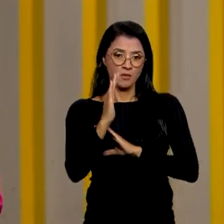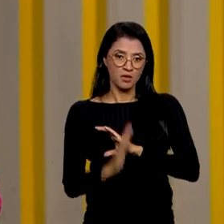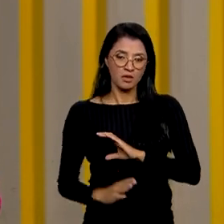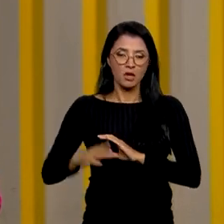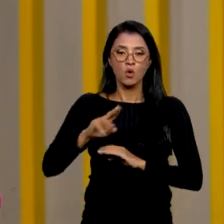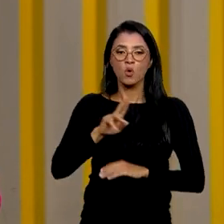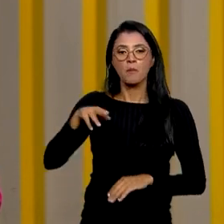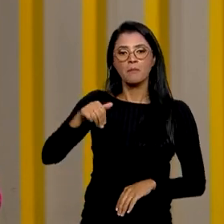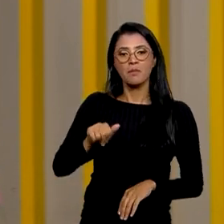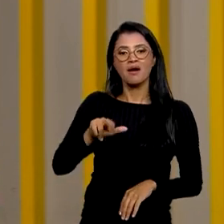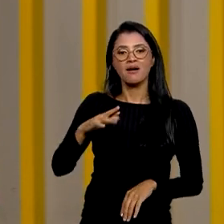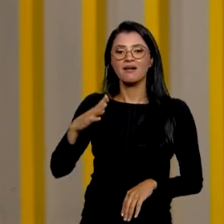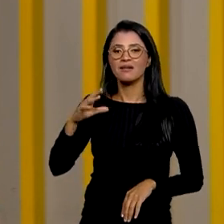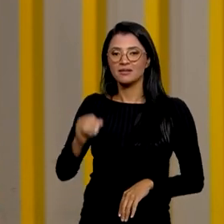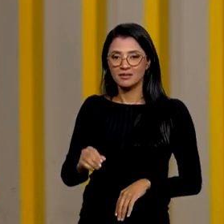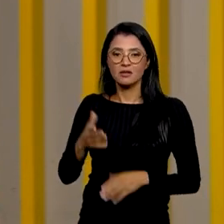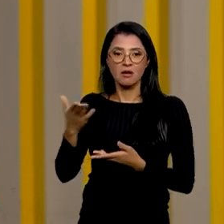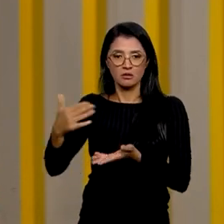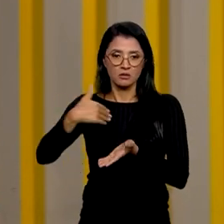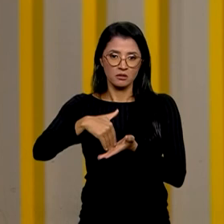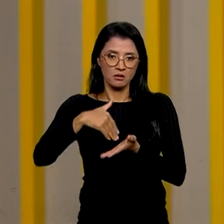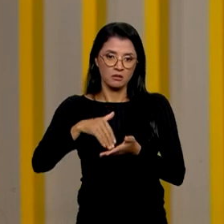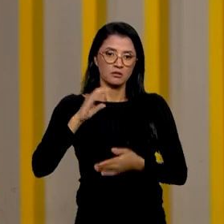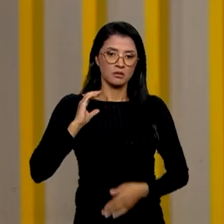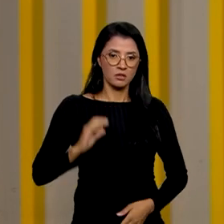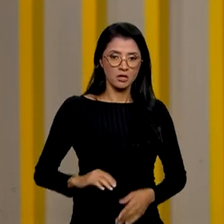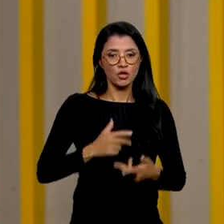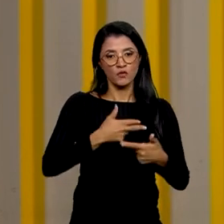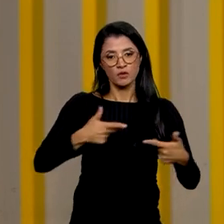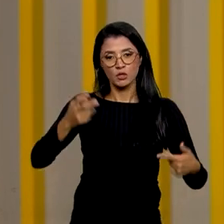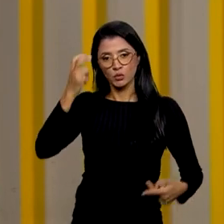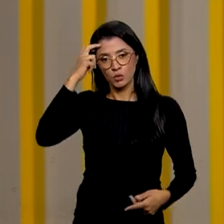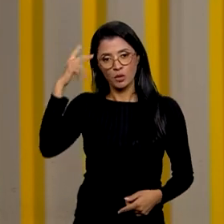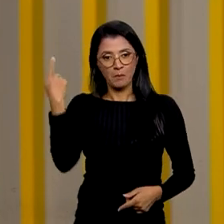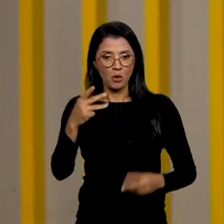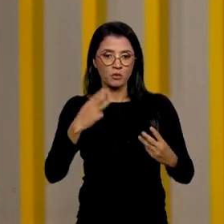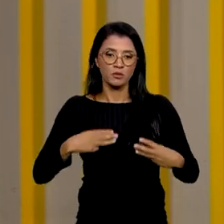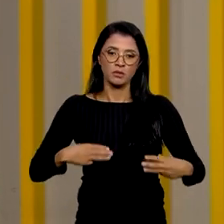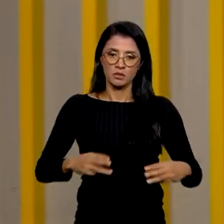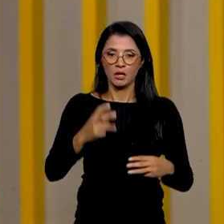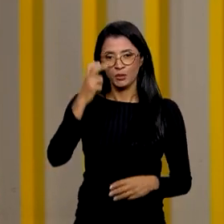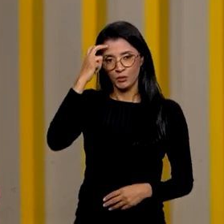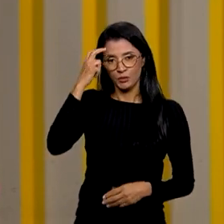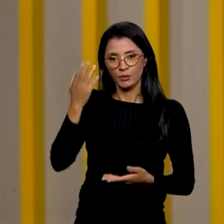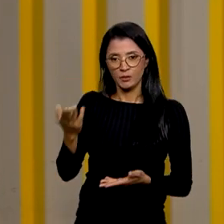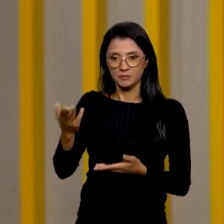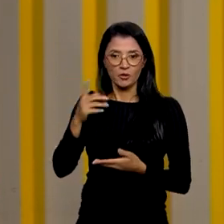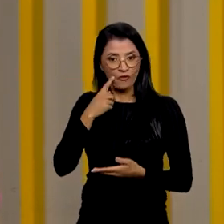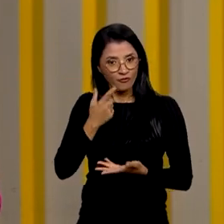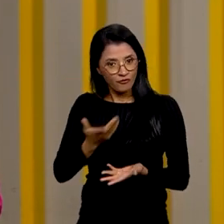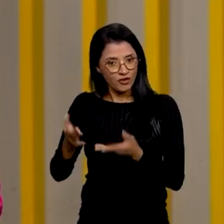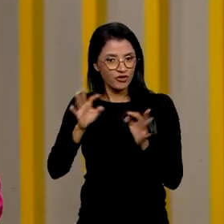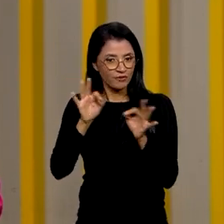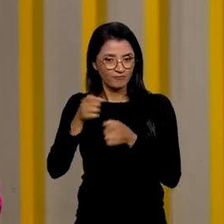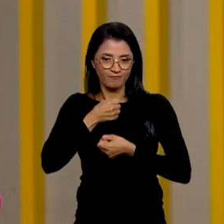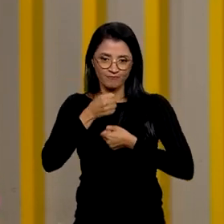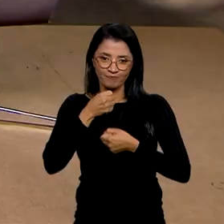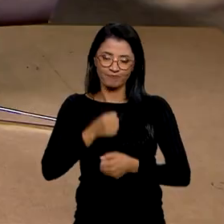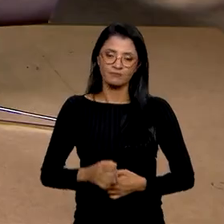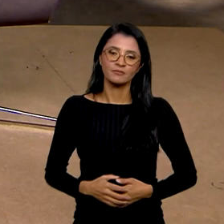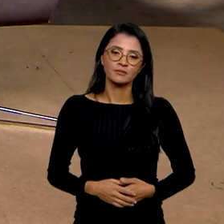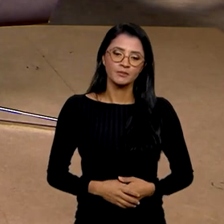Márcia Rollemberg, a secretária de Cidadania e Diversidade Cultural do Ministério da Cultura. Confira aí a entrevista.